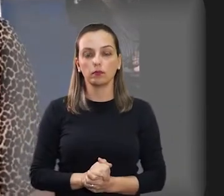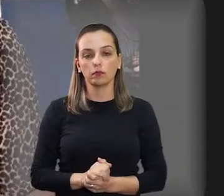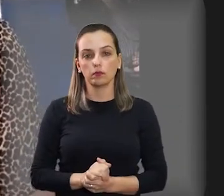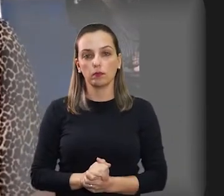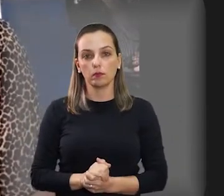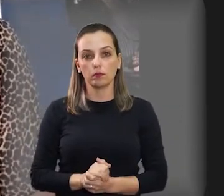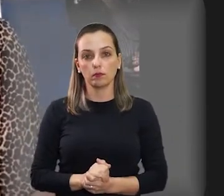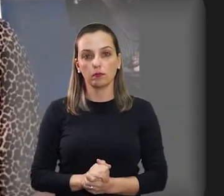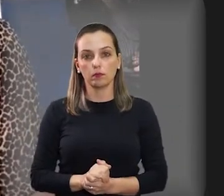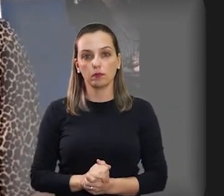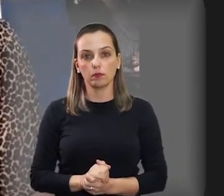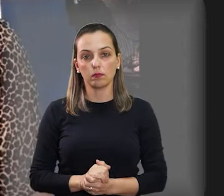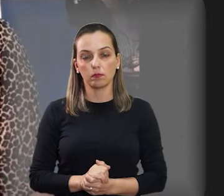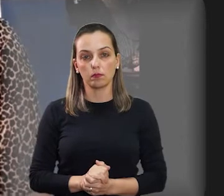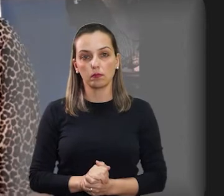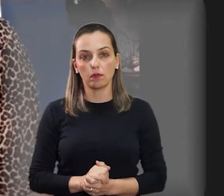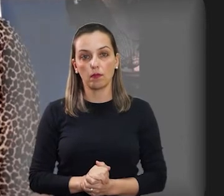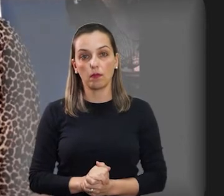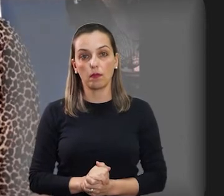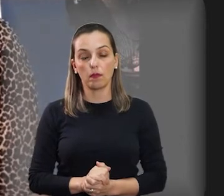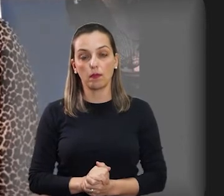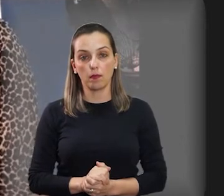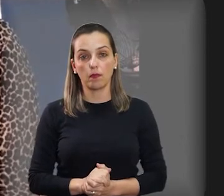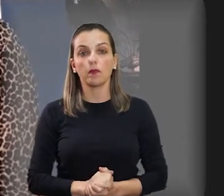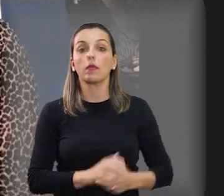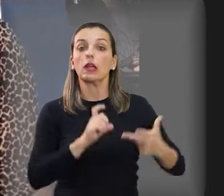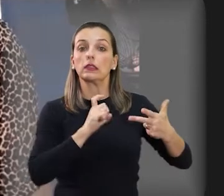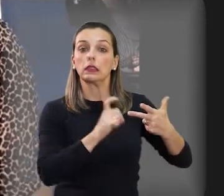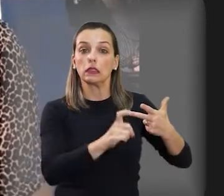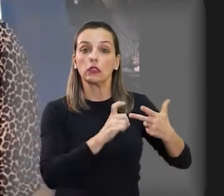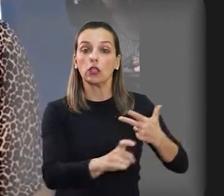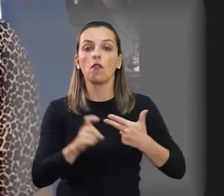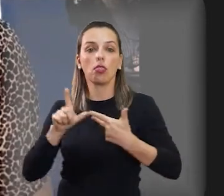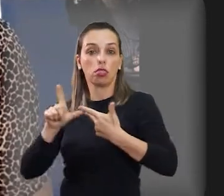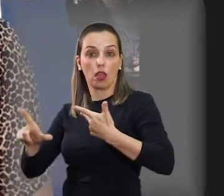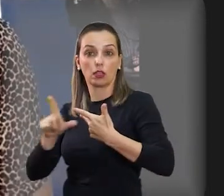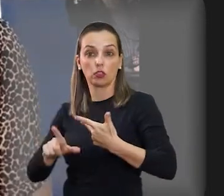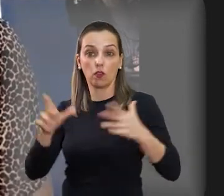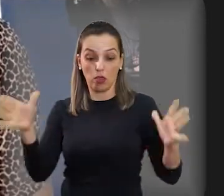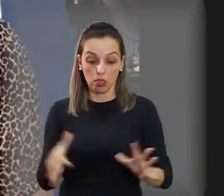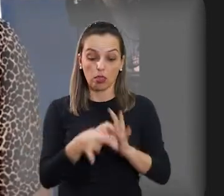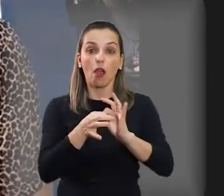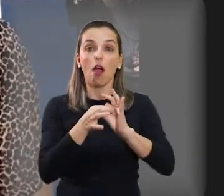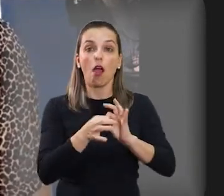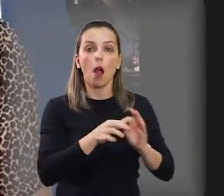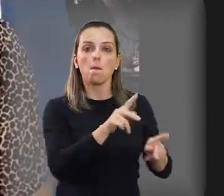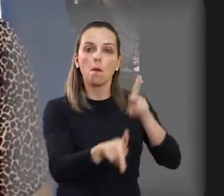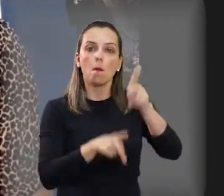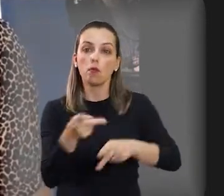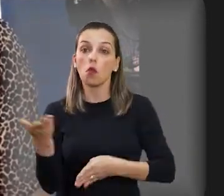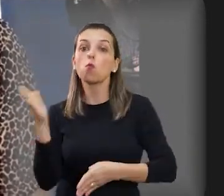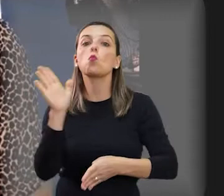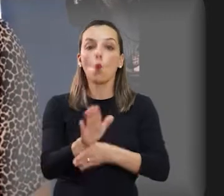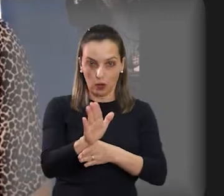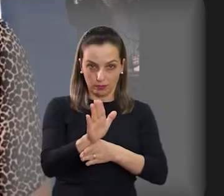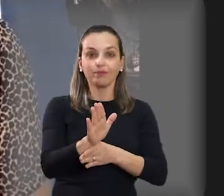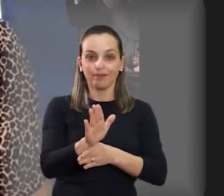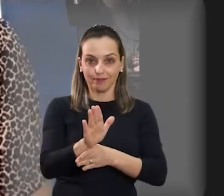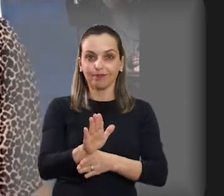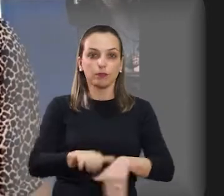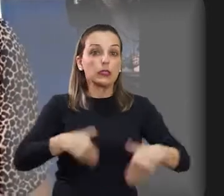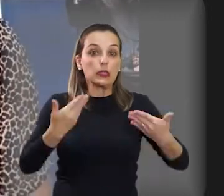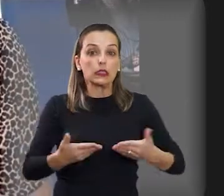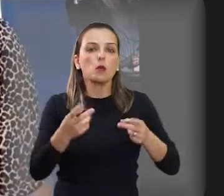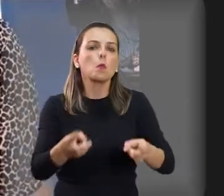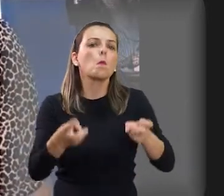o Legislativo se encontra nessa estrutura de poder. E a boa comunicação entre o Poder Executivo e o Legislativo é o que permite que a população da cidade